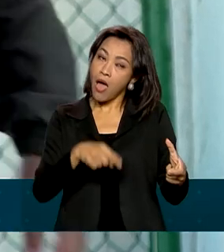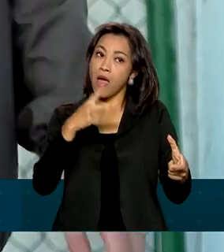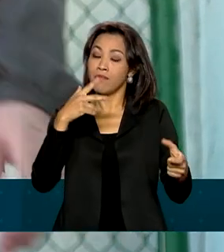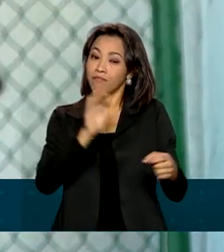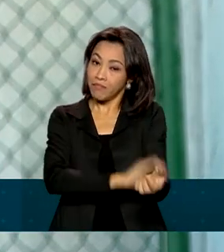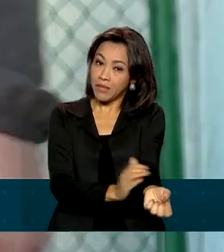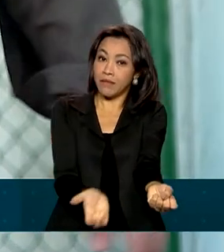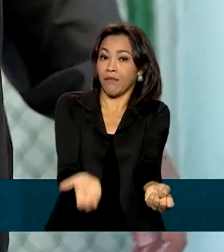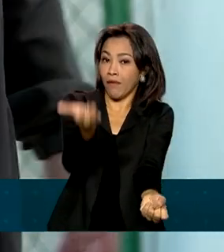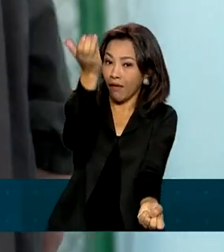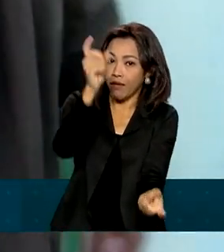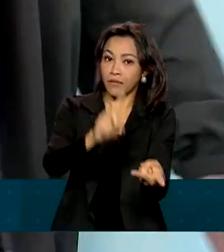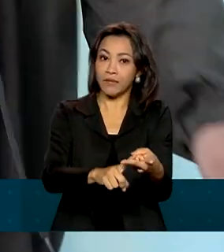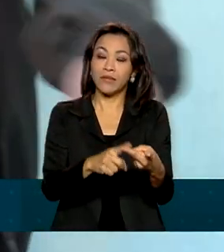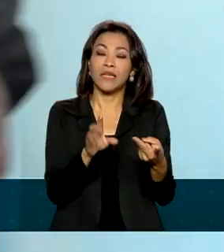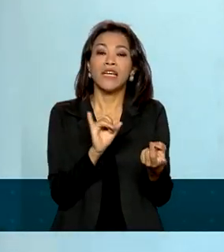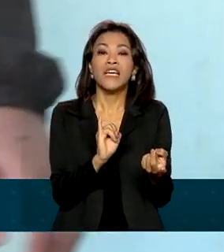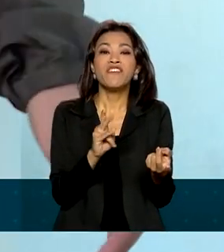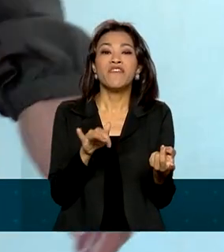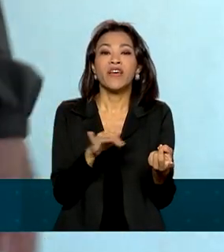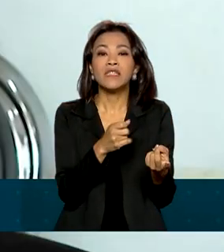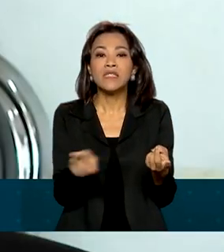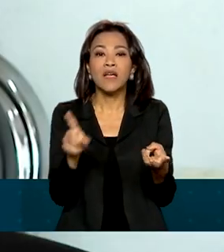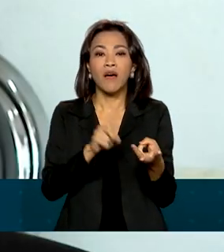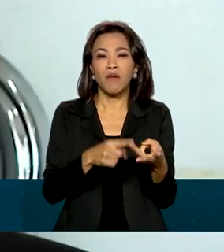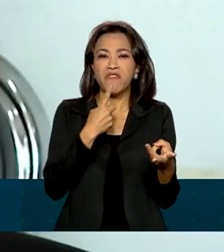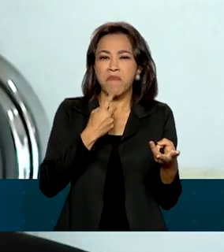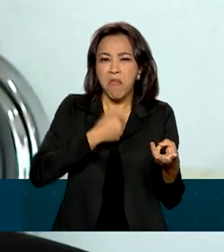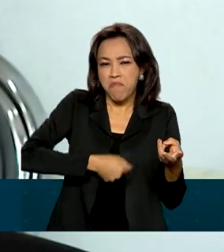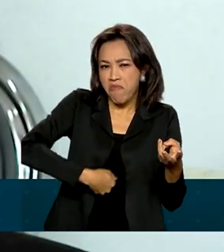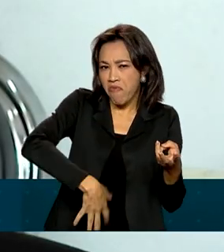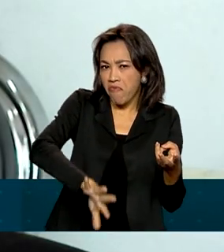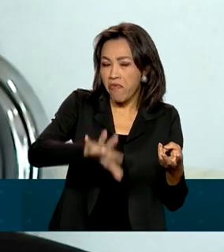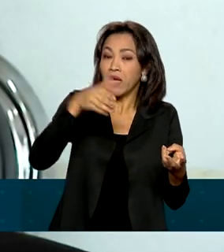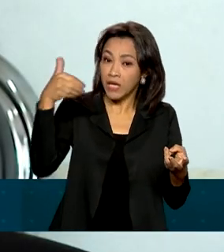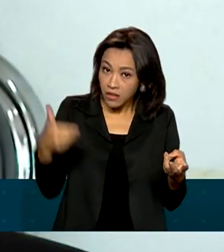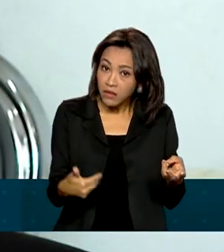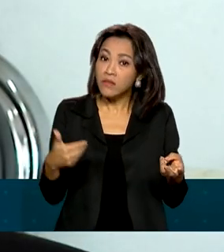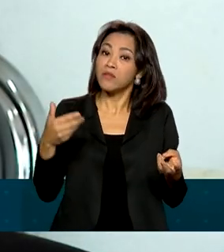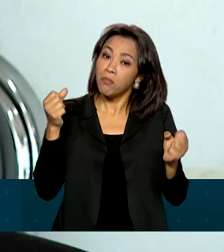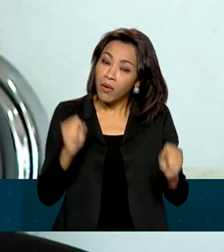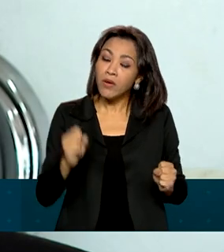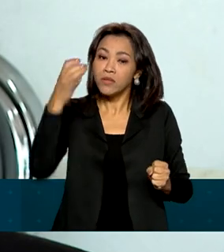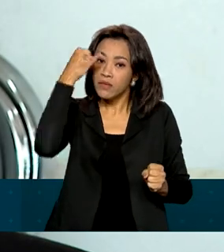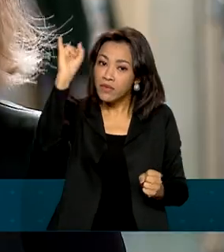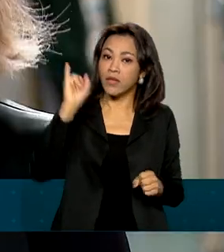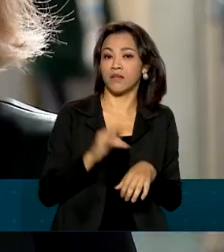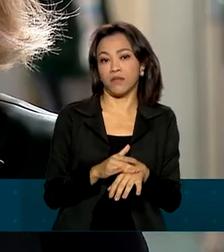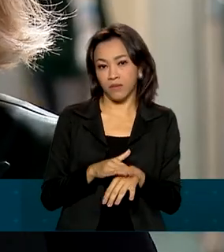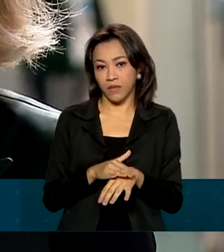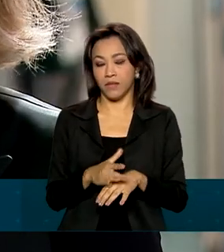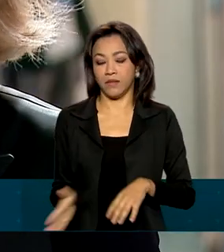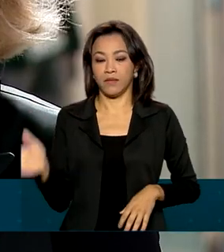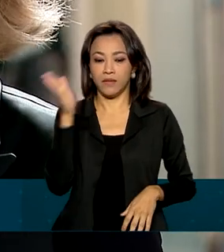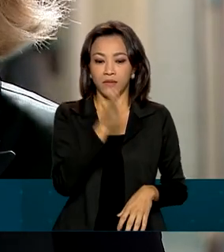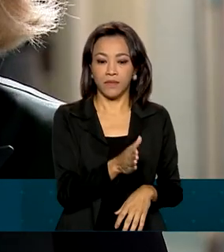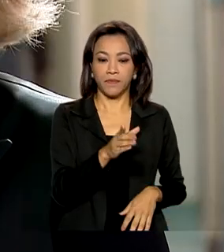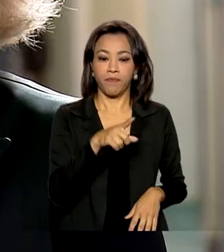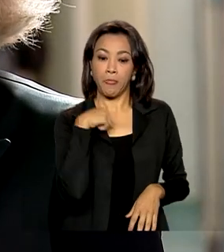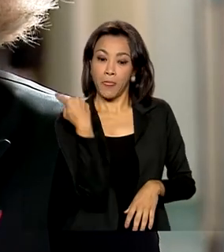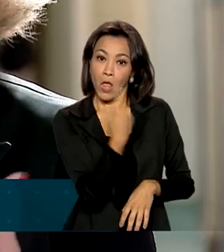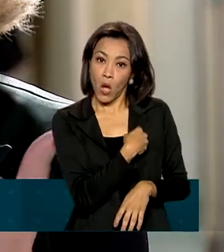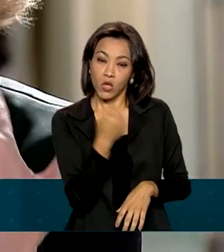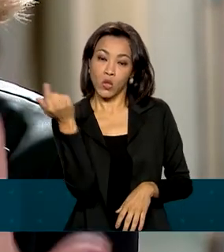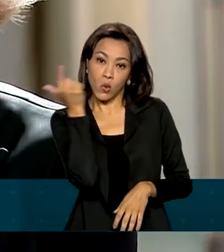à hipertensão, infecção e hemorragia, doenças que podem ser evitadas. Nós podemos identificar